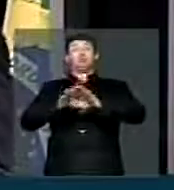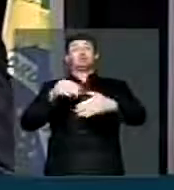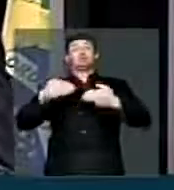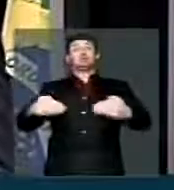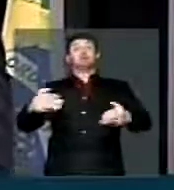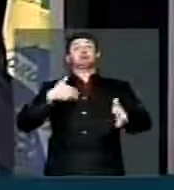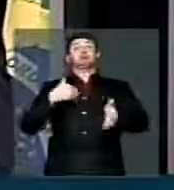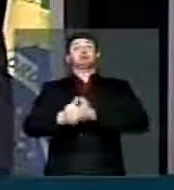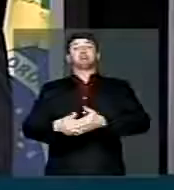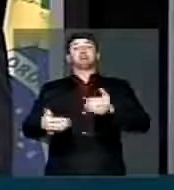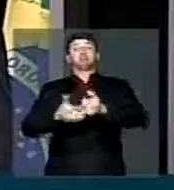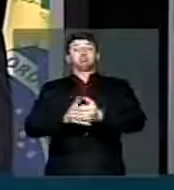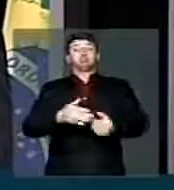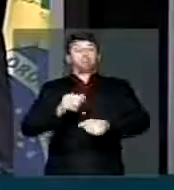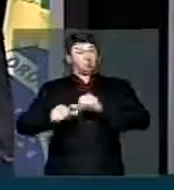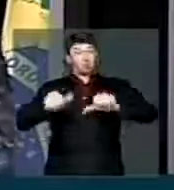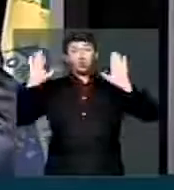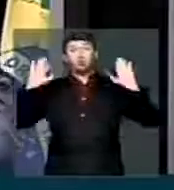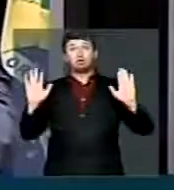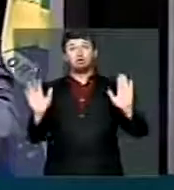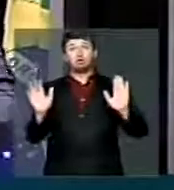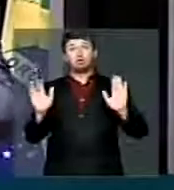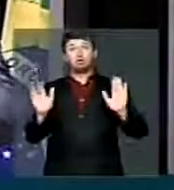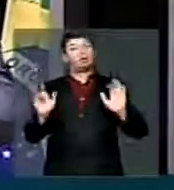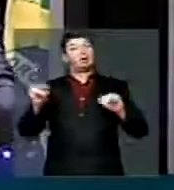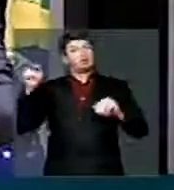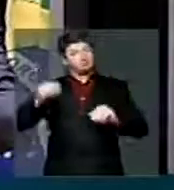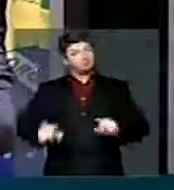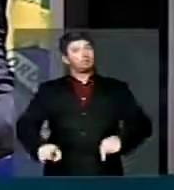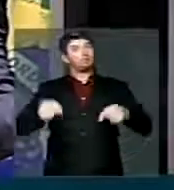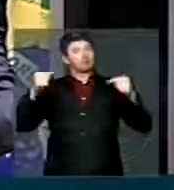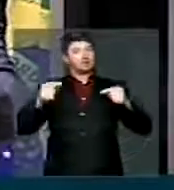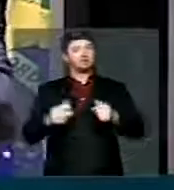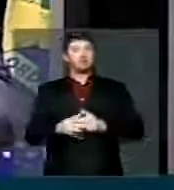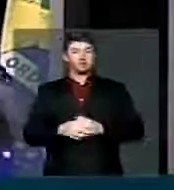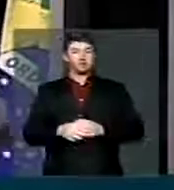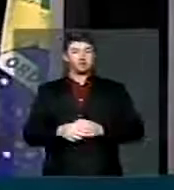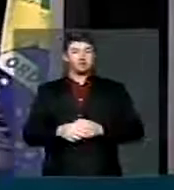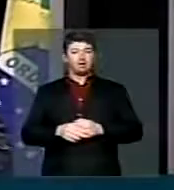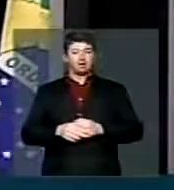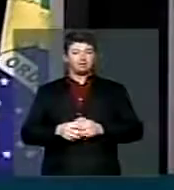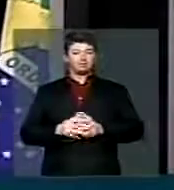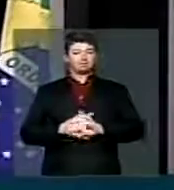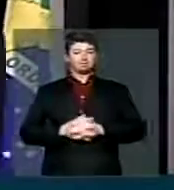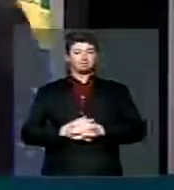vai ter que fazer uma série de mudanças. Esse é o grande desafio aqui a...